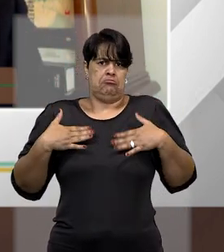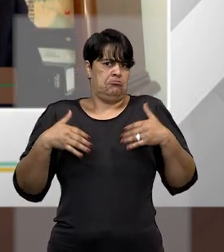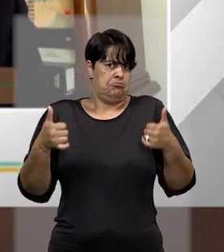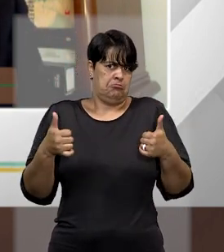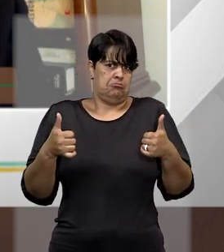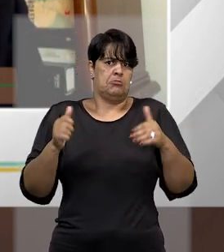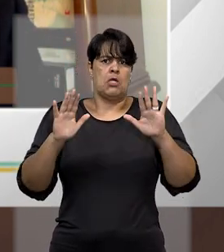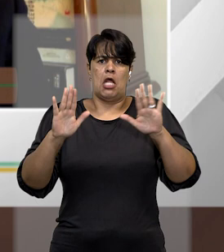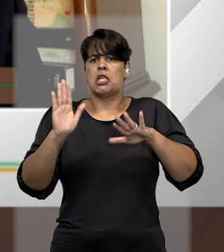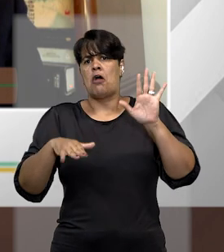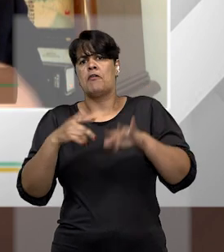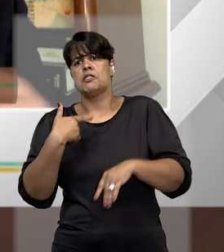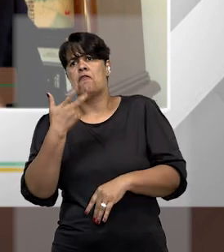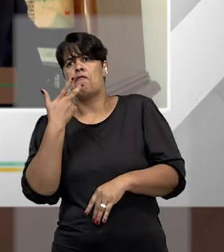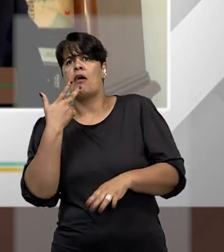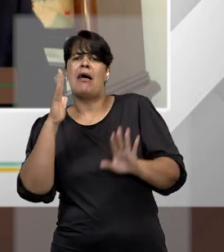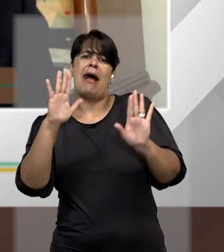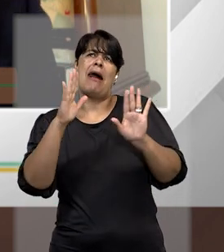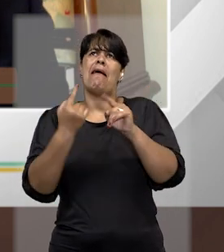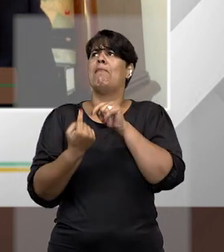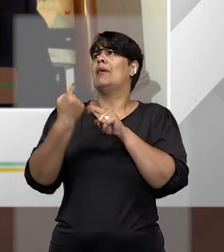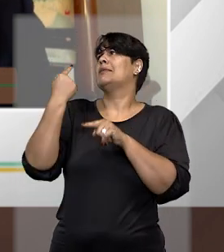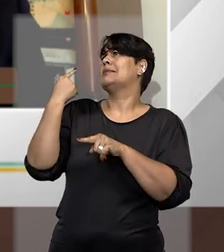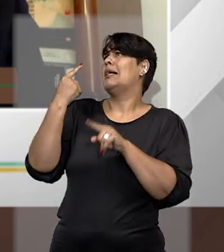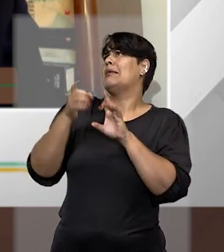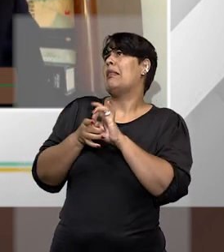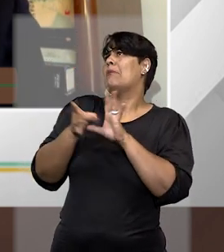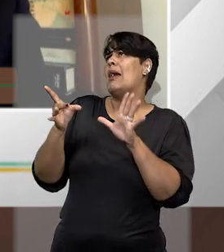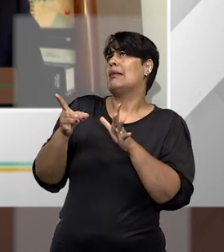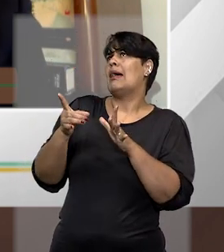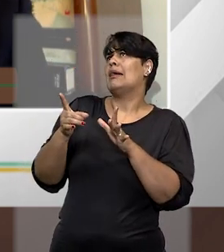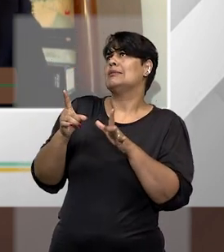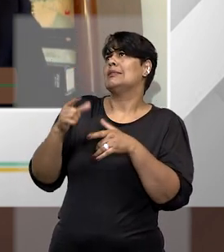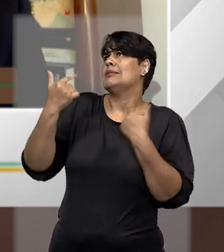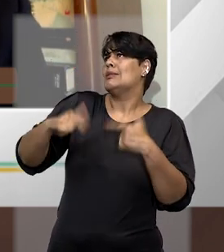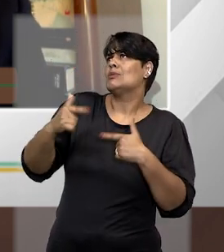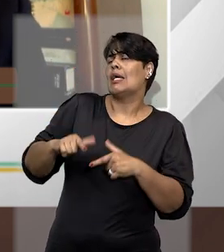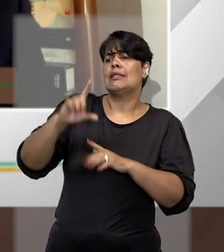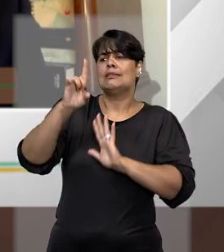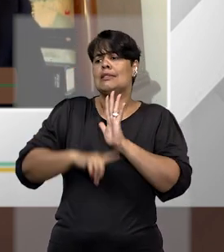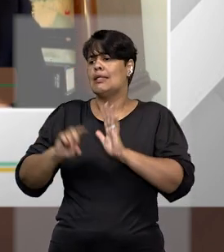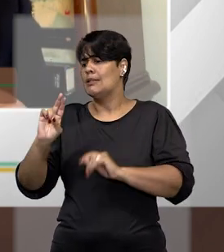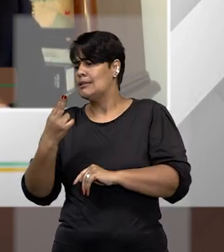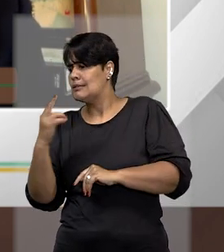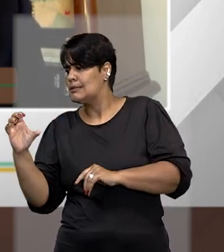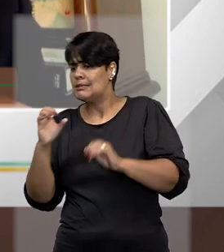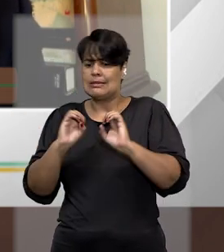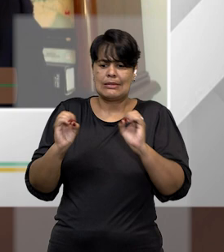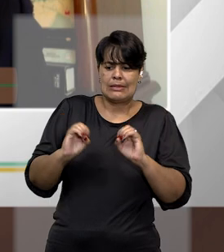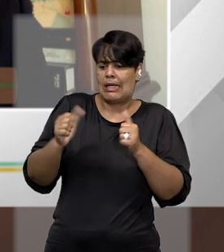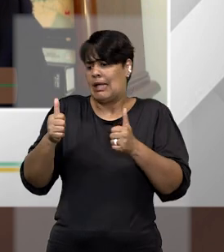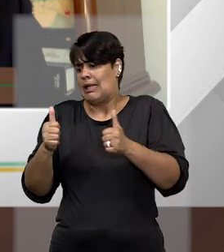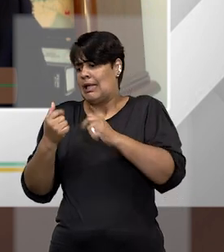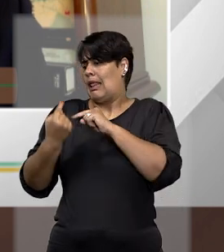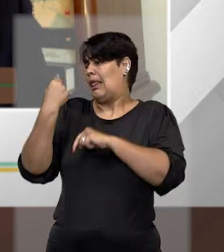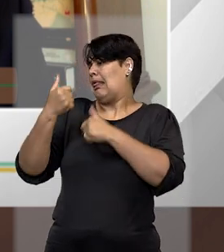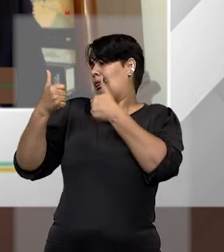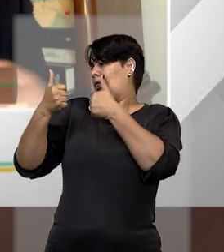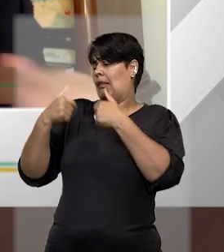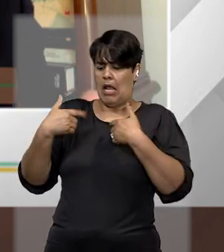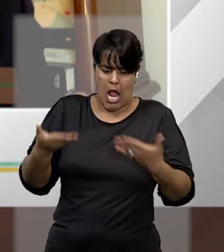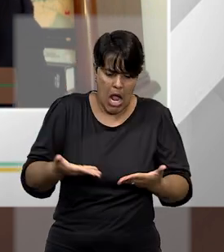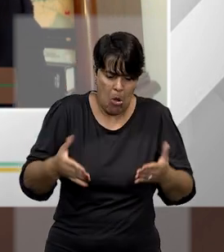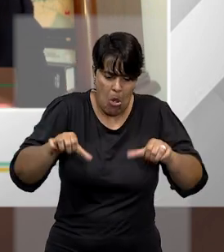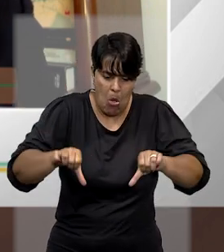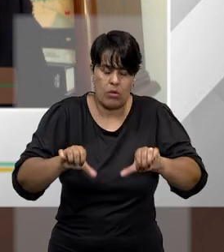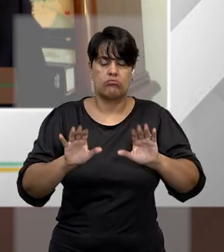nossas liberdades garantidas, não tínhamos nem direito a habeas corpus, enfim, as pessoas podem ter a opinião que quiserem, inclusive que a terra